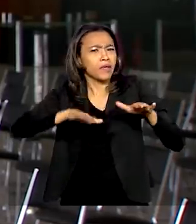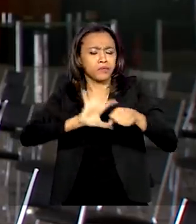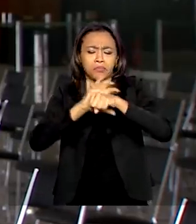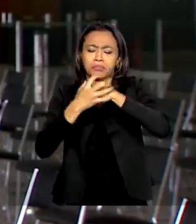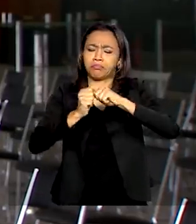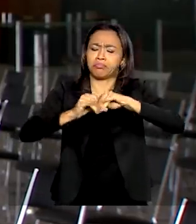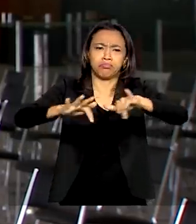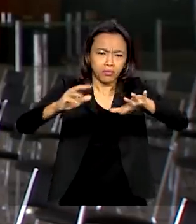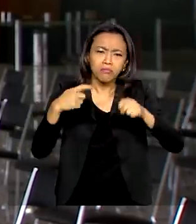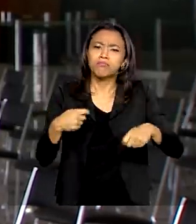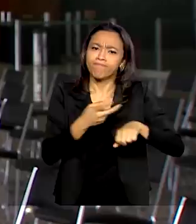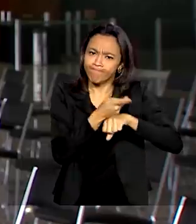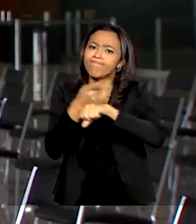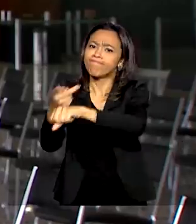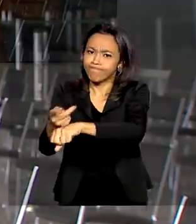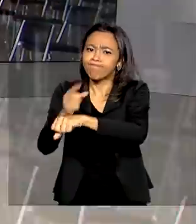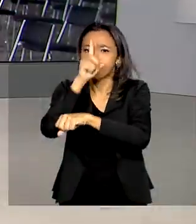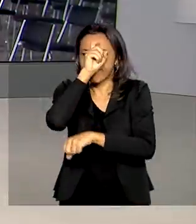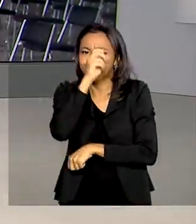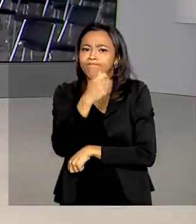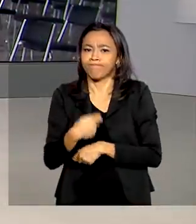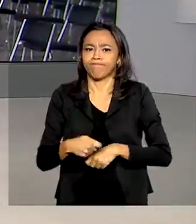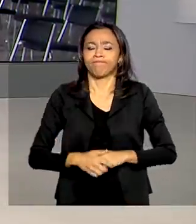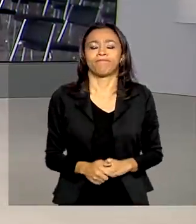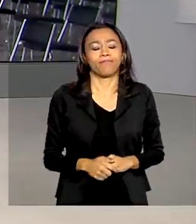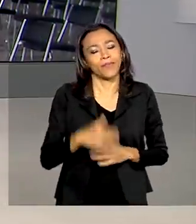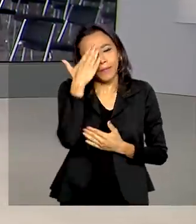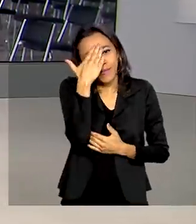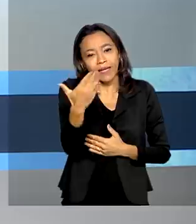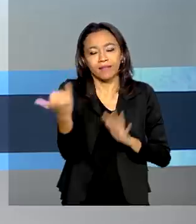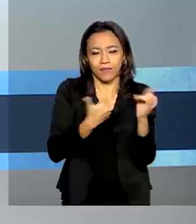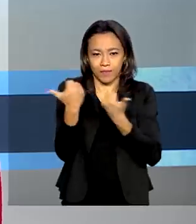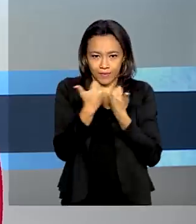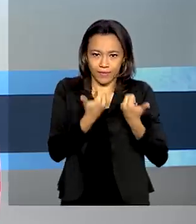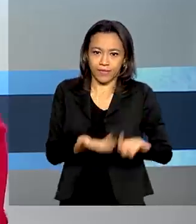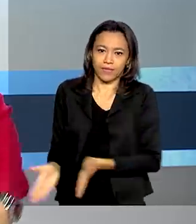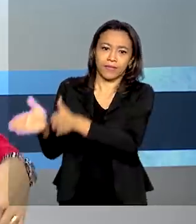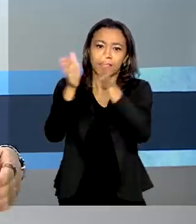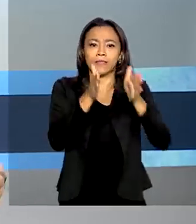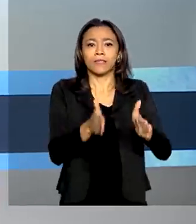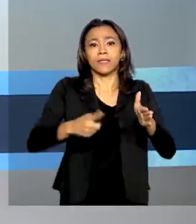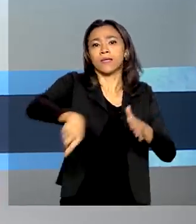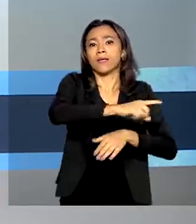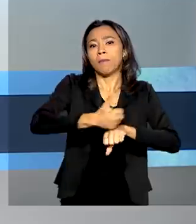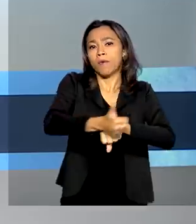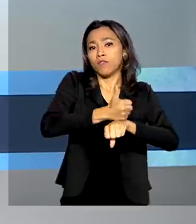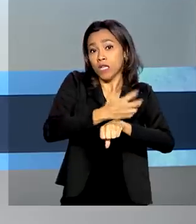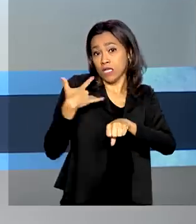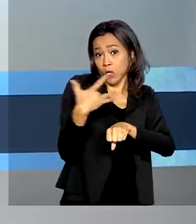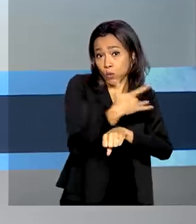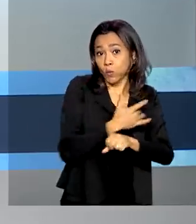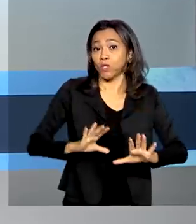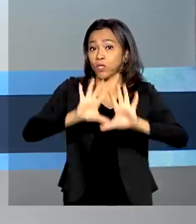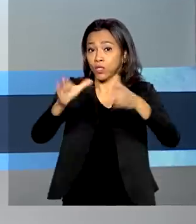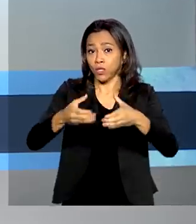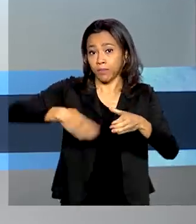de Covid-19. Renata. Obrigada, Luciana, pelas suas informações. Profissionais de saúde, militares e